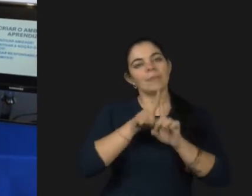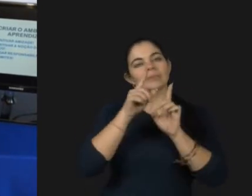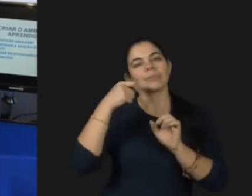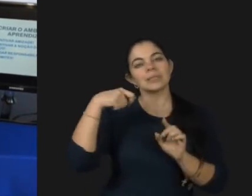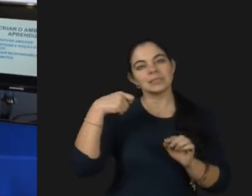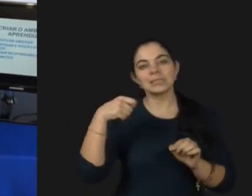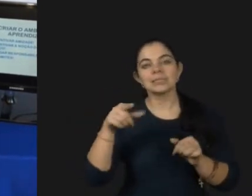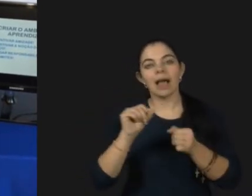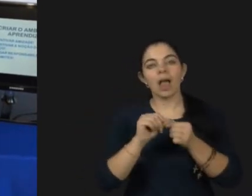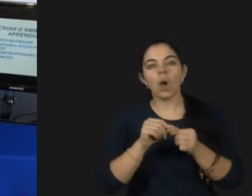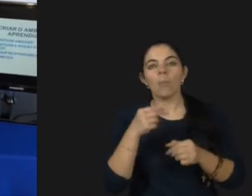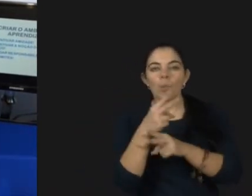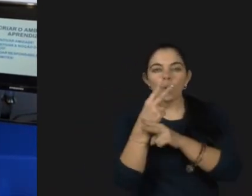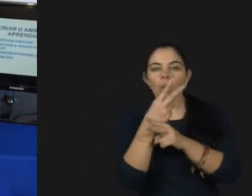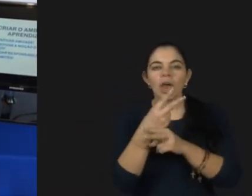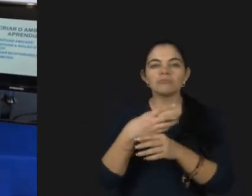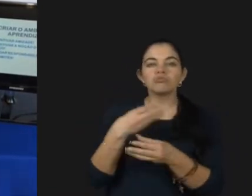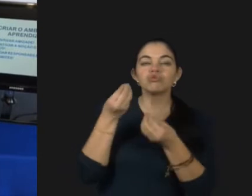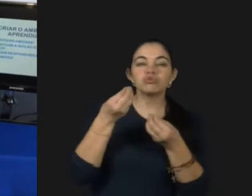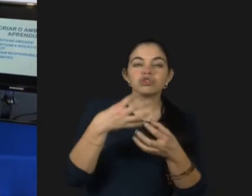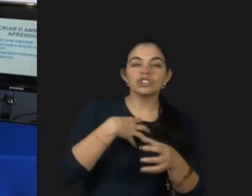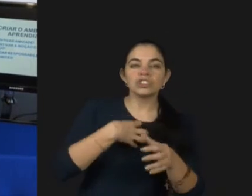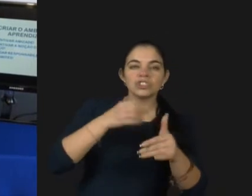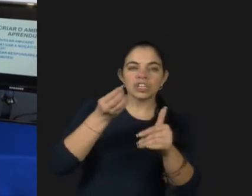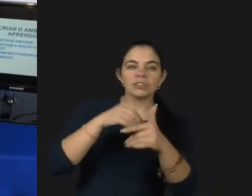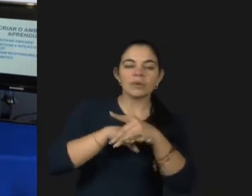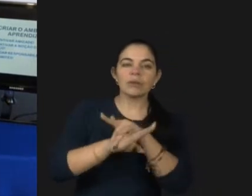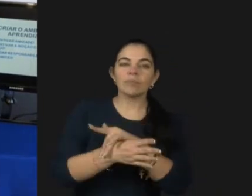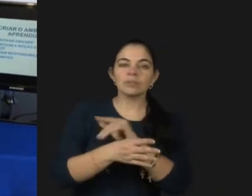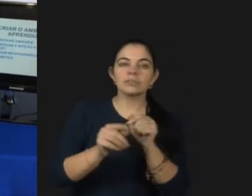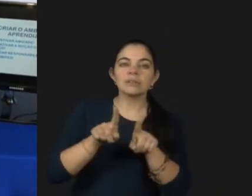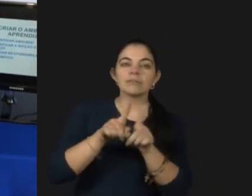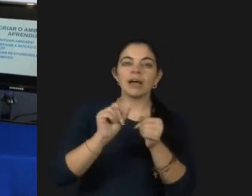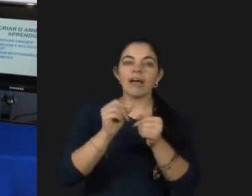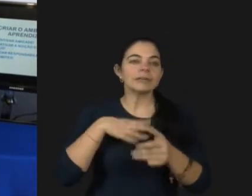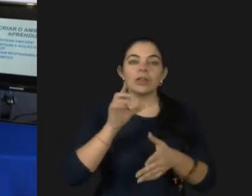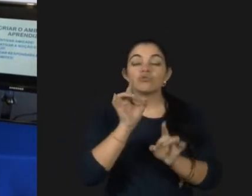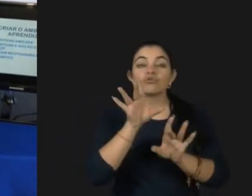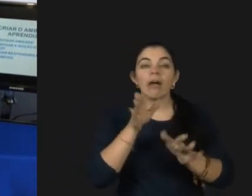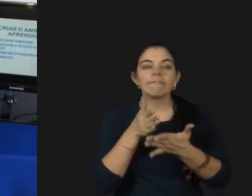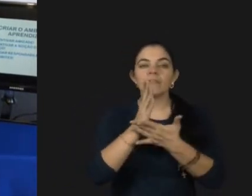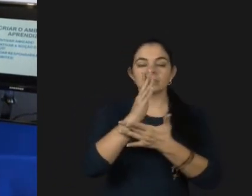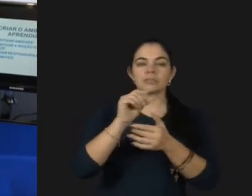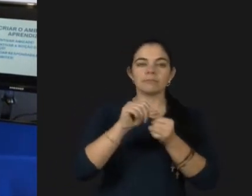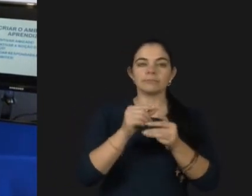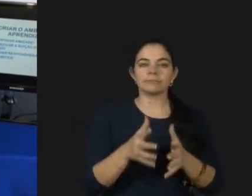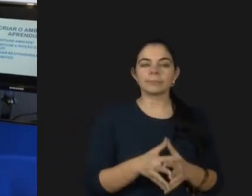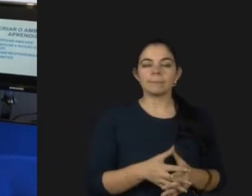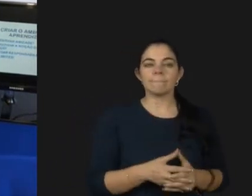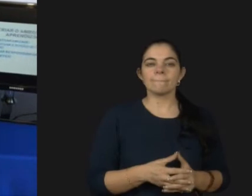achar um traquejo para mostrar as nossas potências. Não simplesmente avançar com o pé na porta.